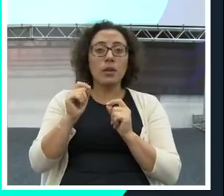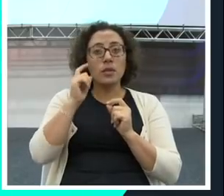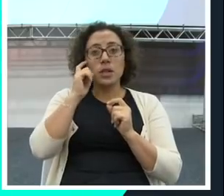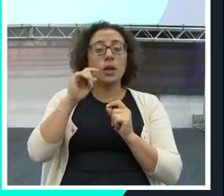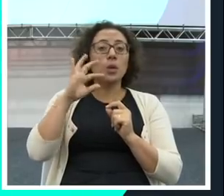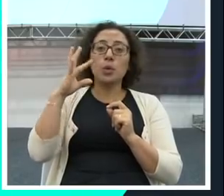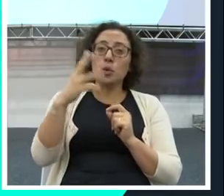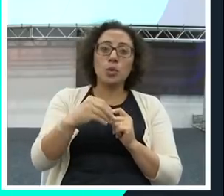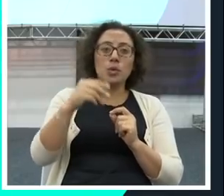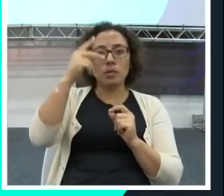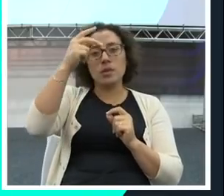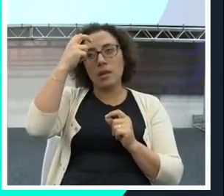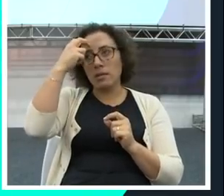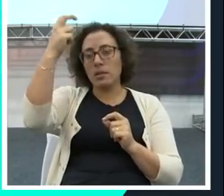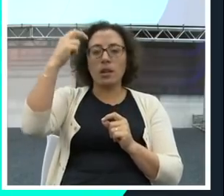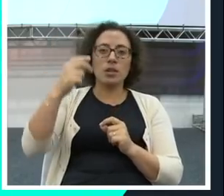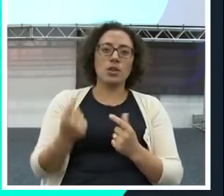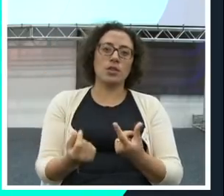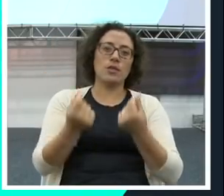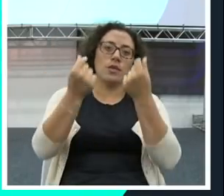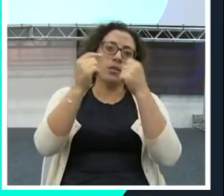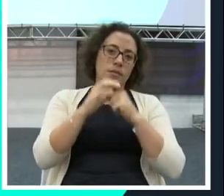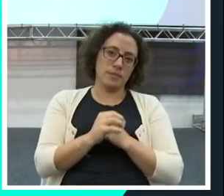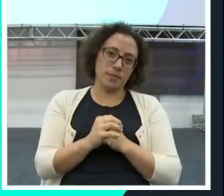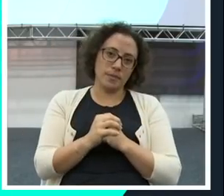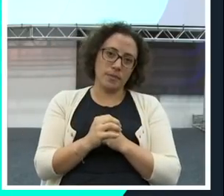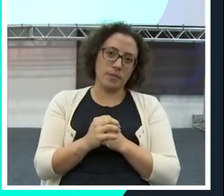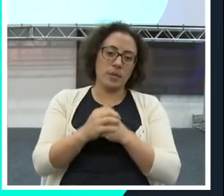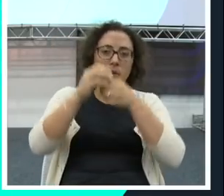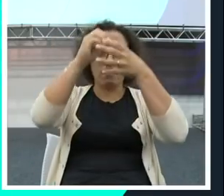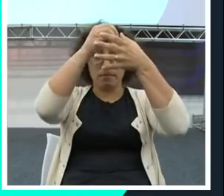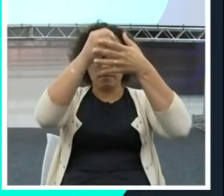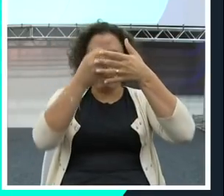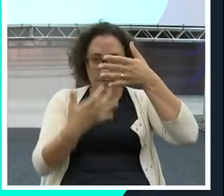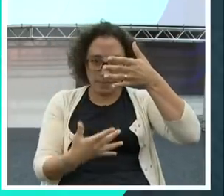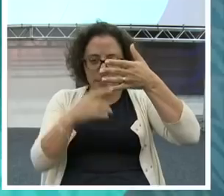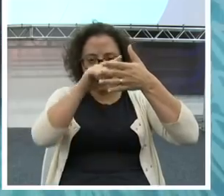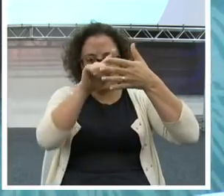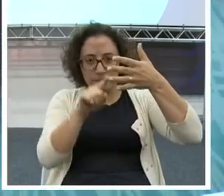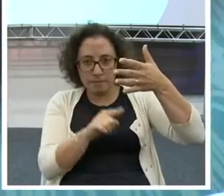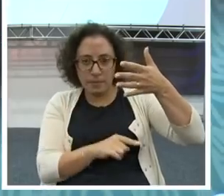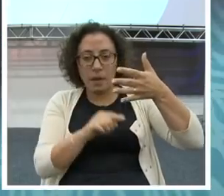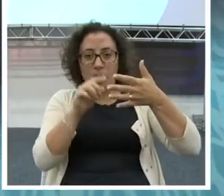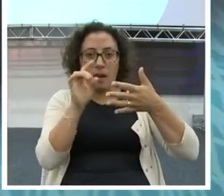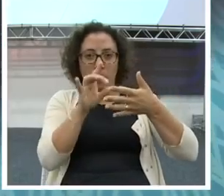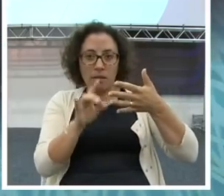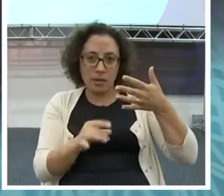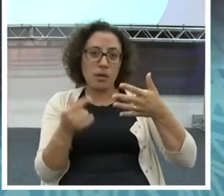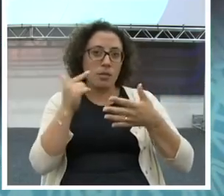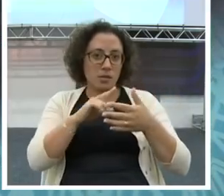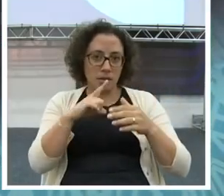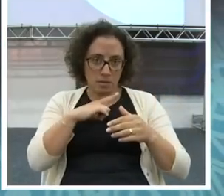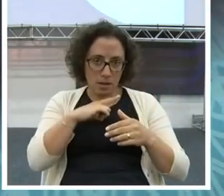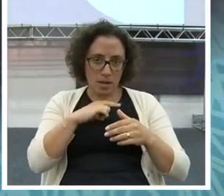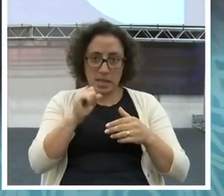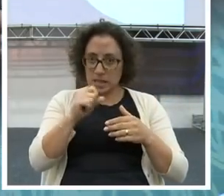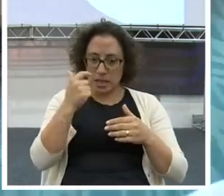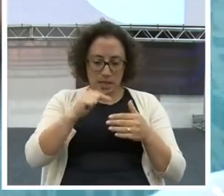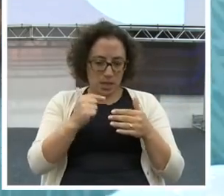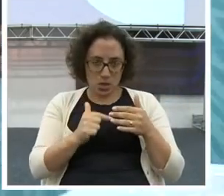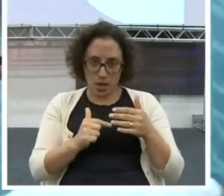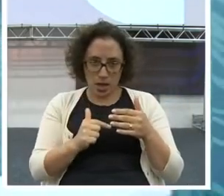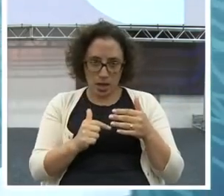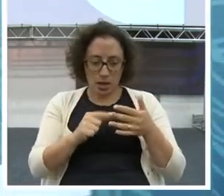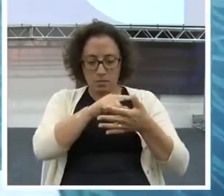você é uma pessoa que está inteligente financeiramente. Fora isso, balela. Você não